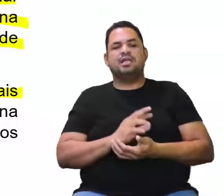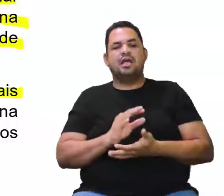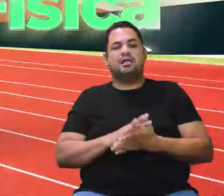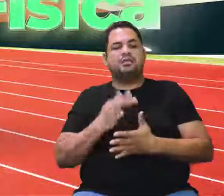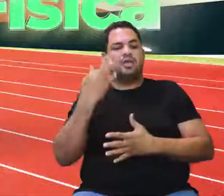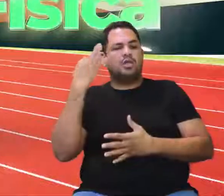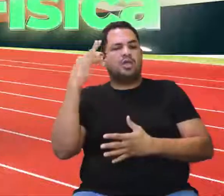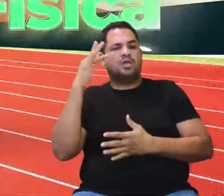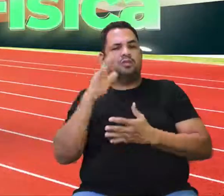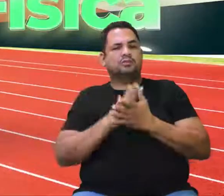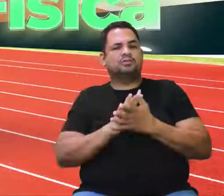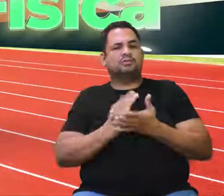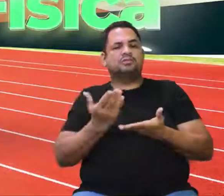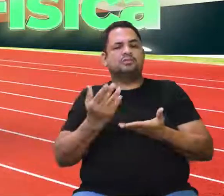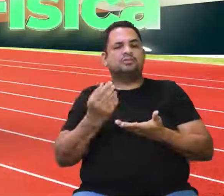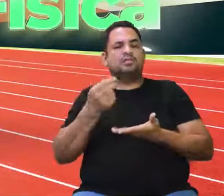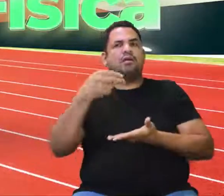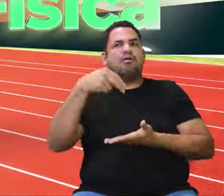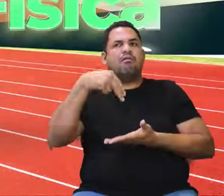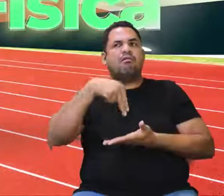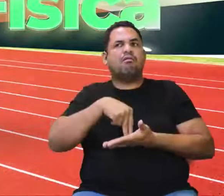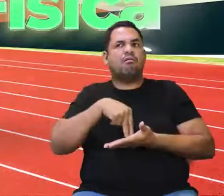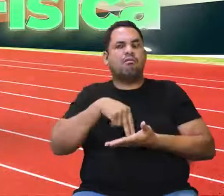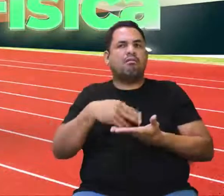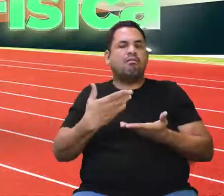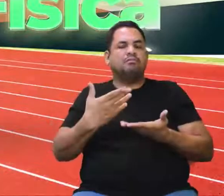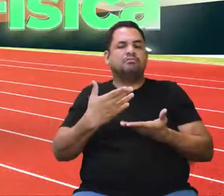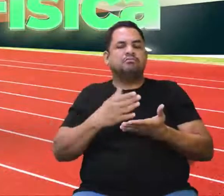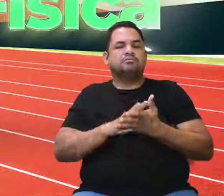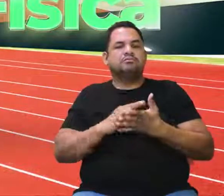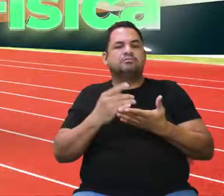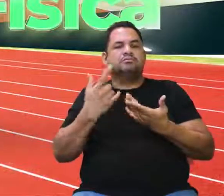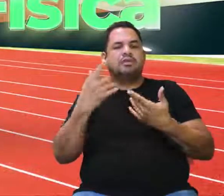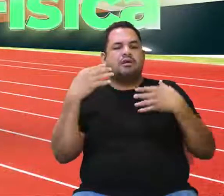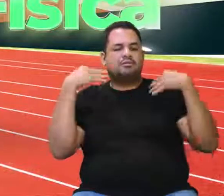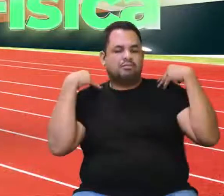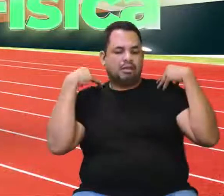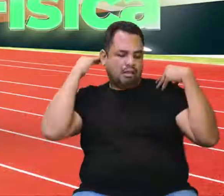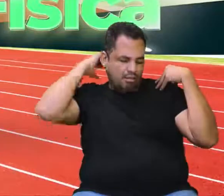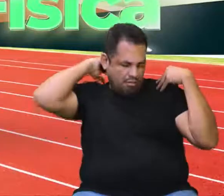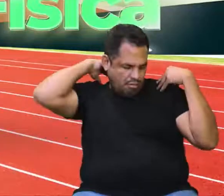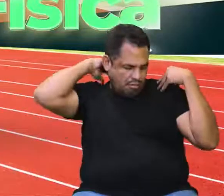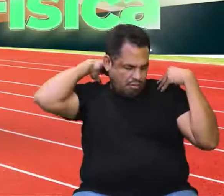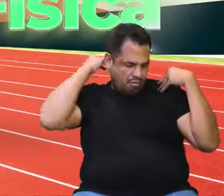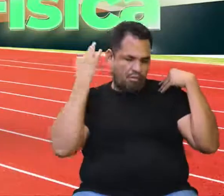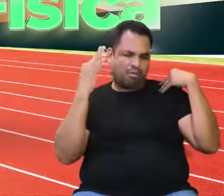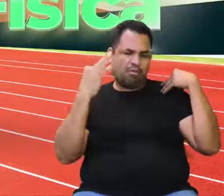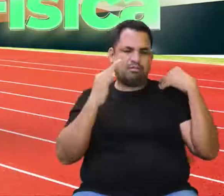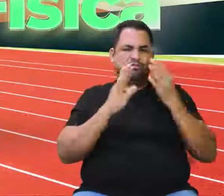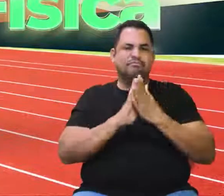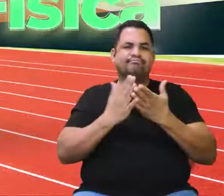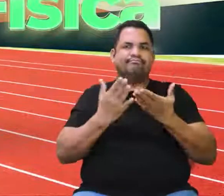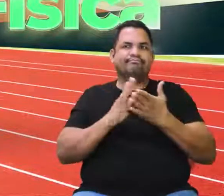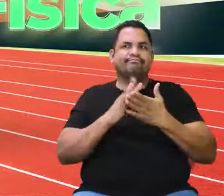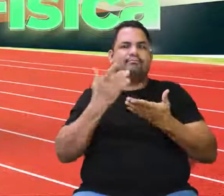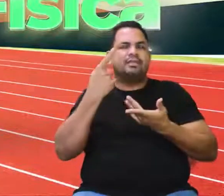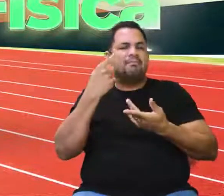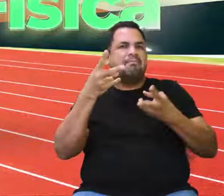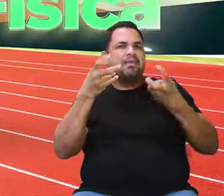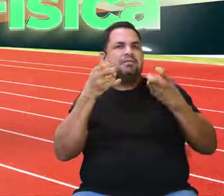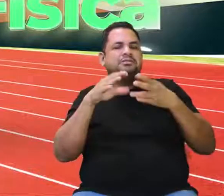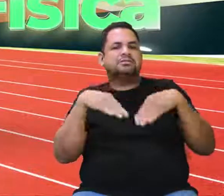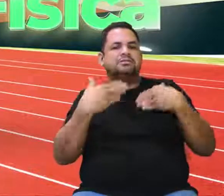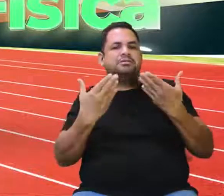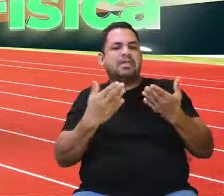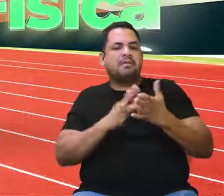dores, às vezes você amanhece, às vezes com o pescoço dolorido, você diz, eu estou com o pescoço dolorido e você nem se tocou que você passou um